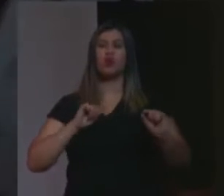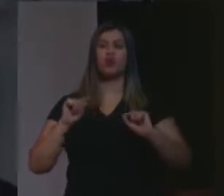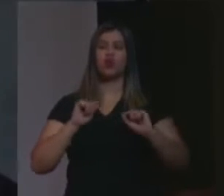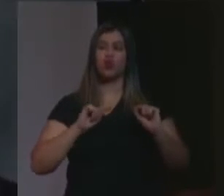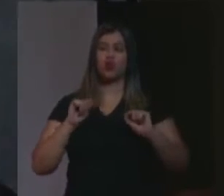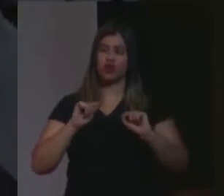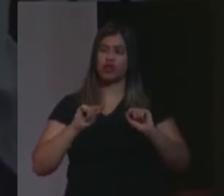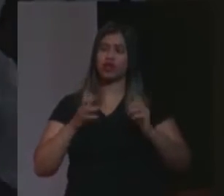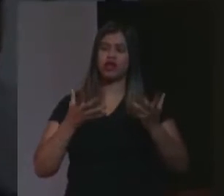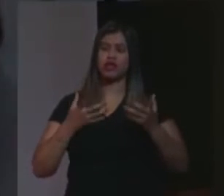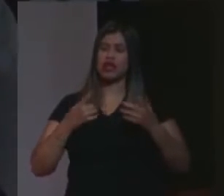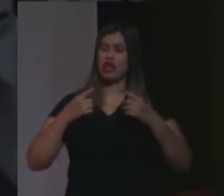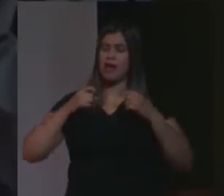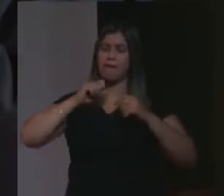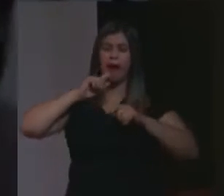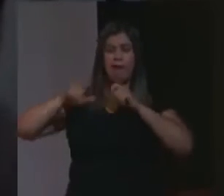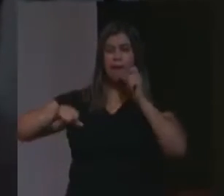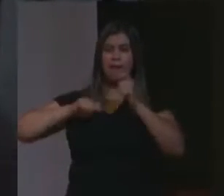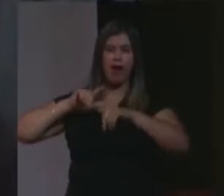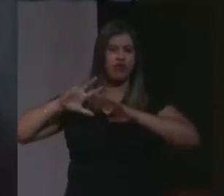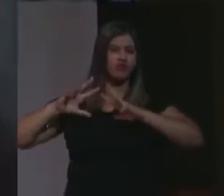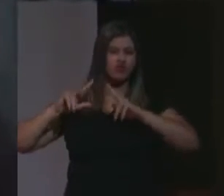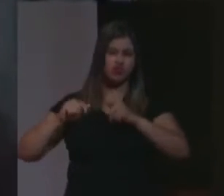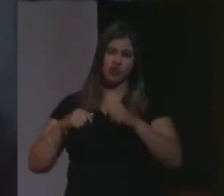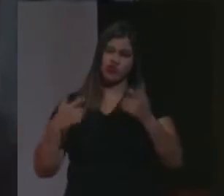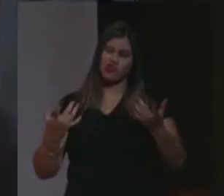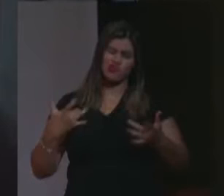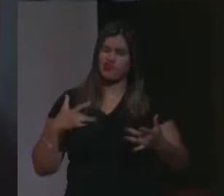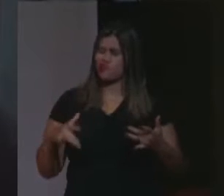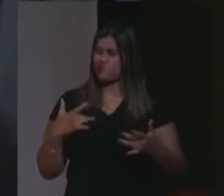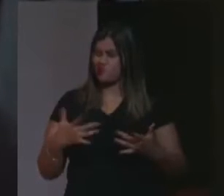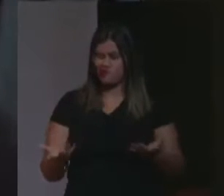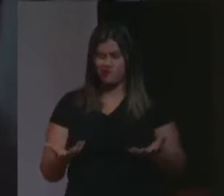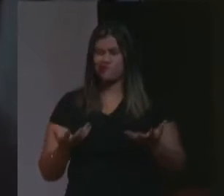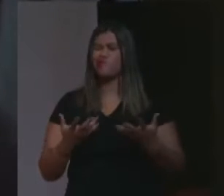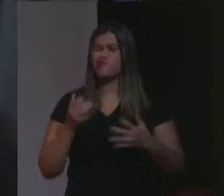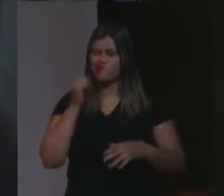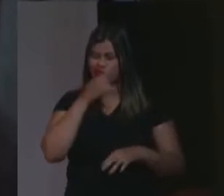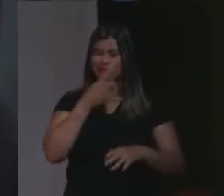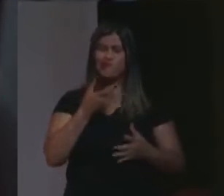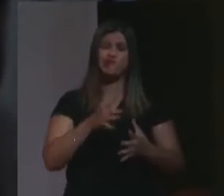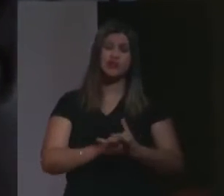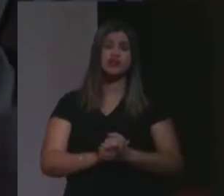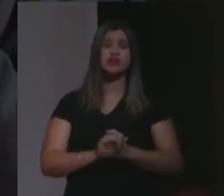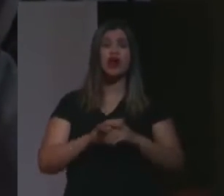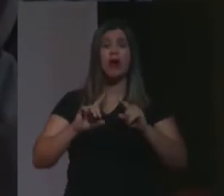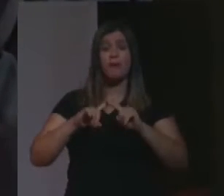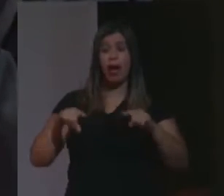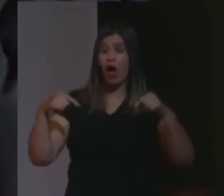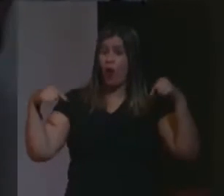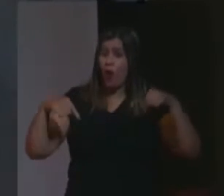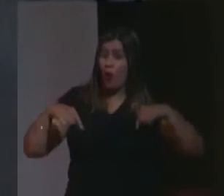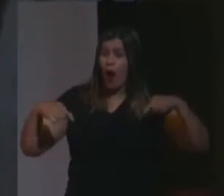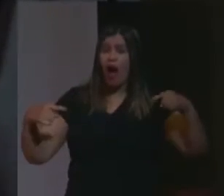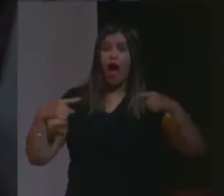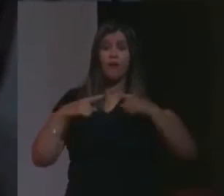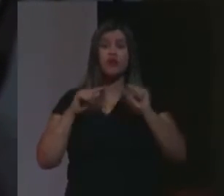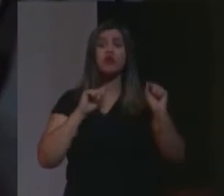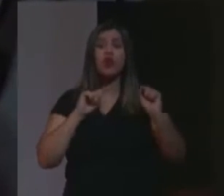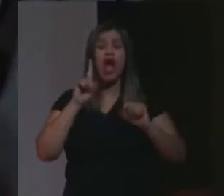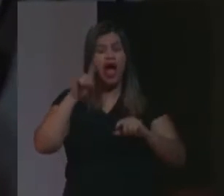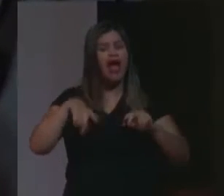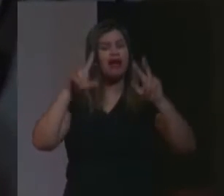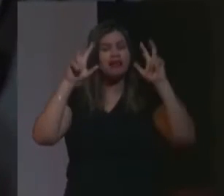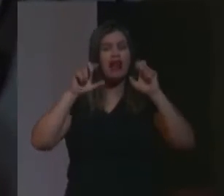todas as críticas e de enfim, lamentos de todos nós, mas não é disso que nós estamos tratando, nós estamos tratando da pandemia,